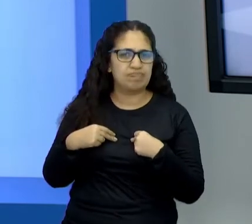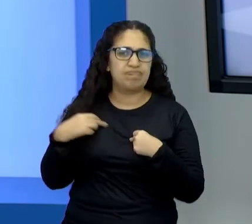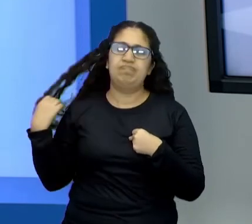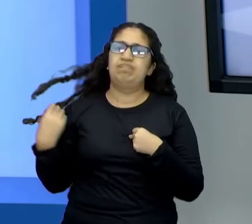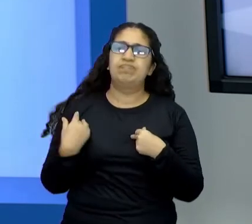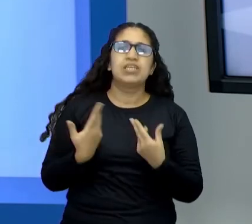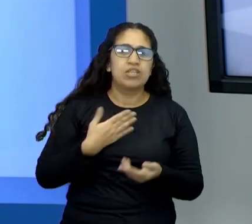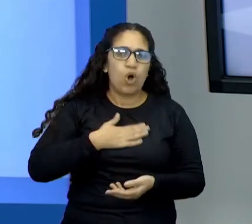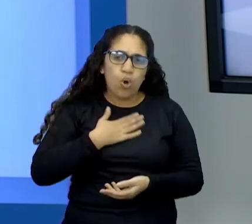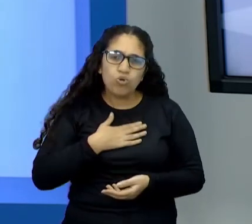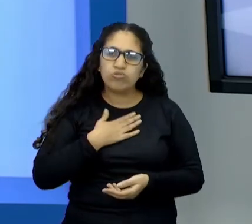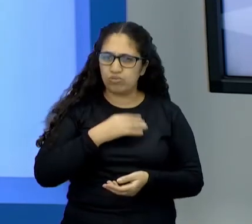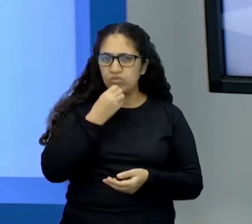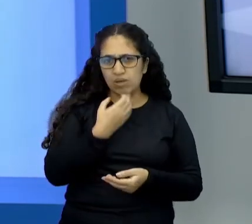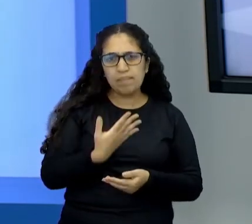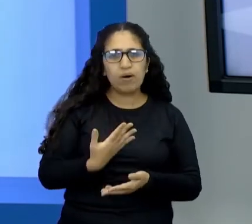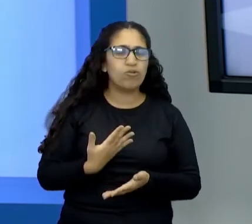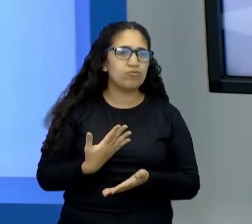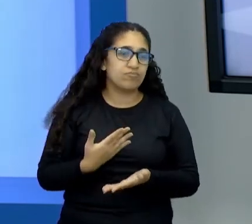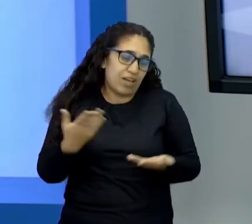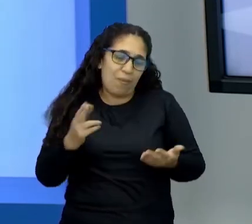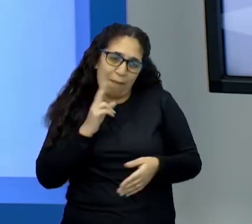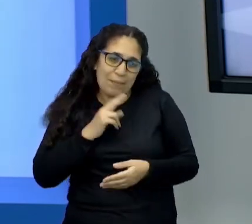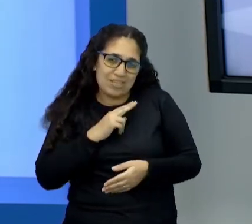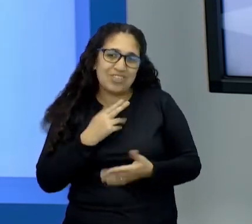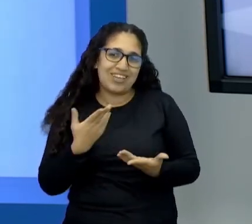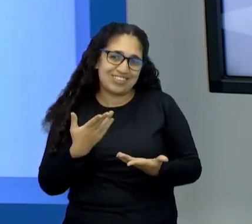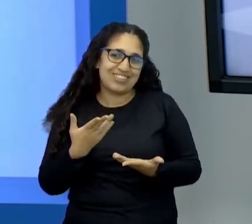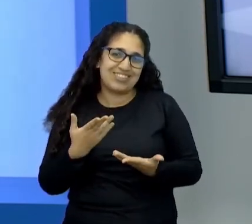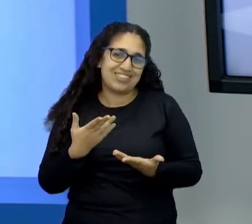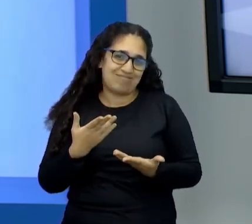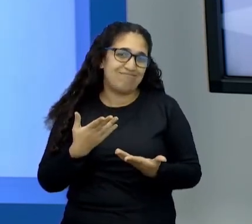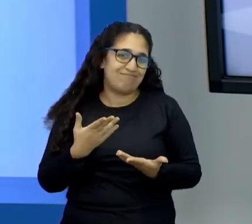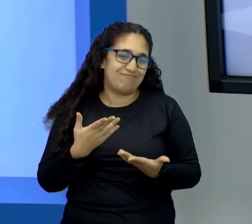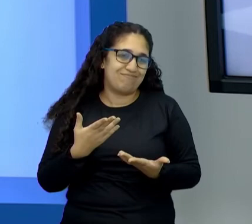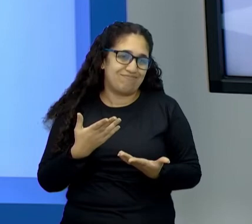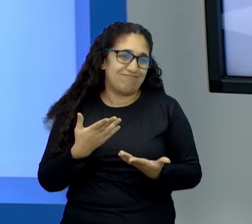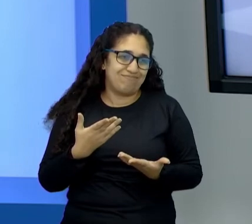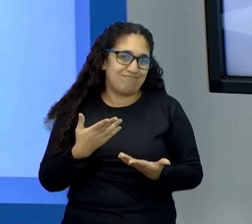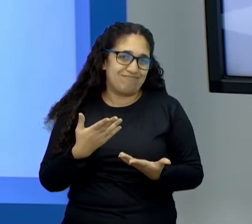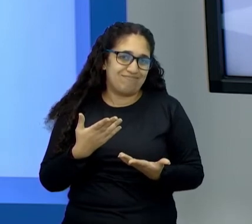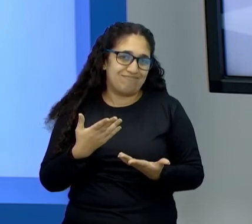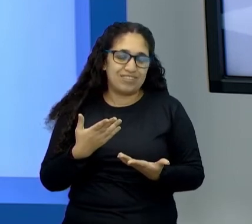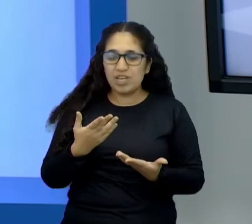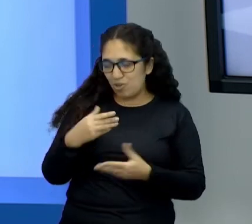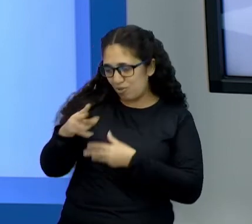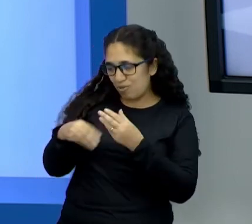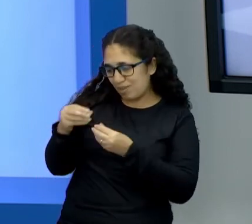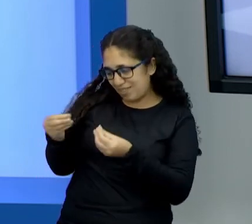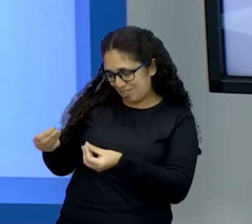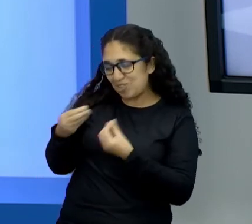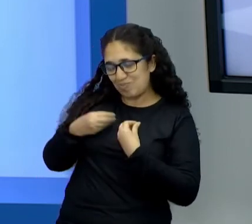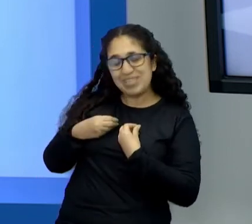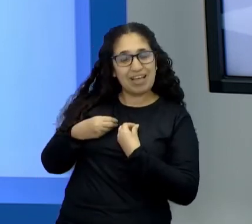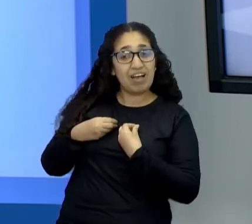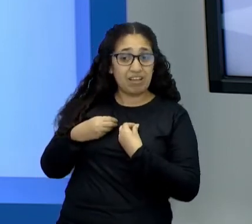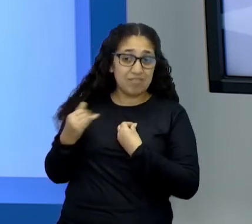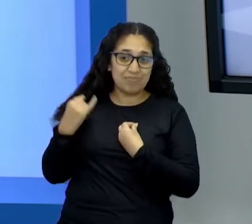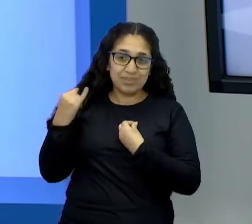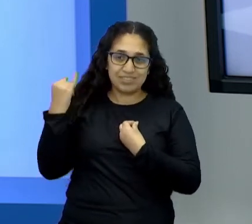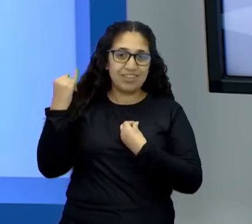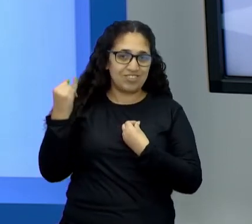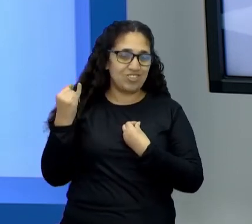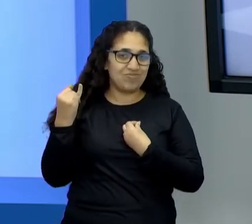Então, é gostoso também. E acaba sendo uma emergência, né? É. Sim, eu tenho emergência em me dar esse mimo neste momento. É importante também.